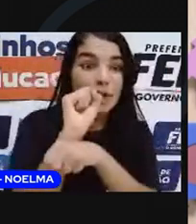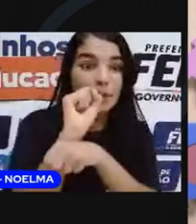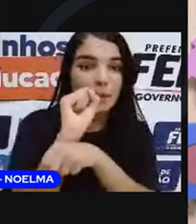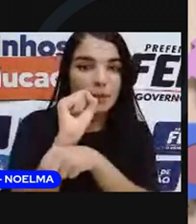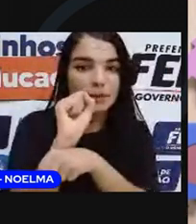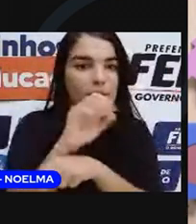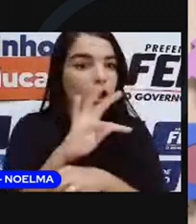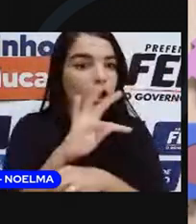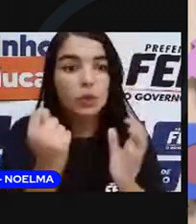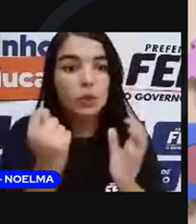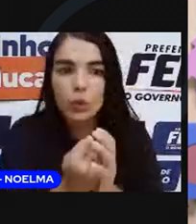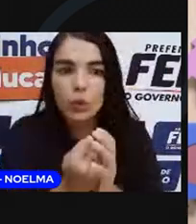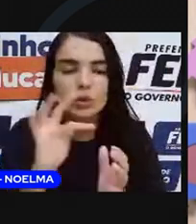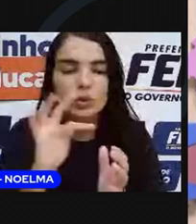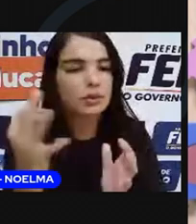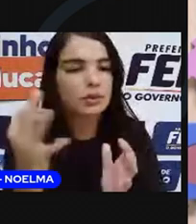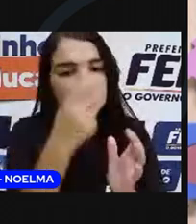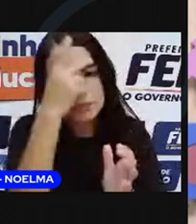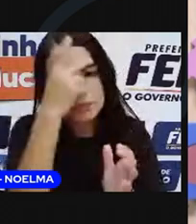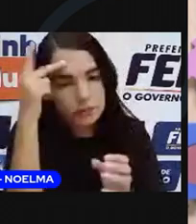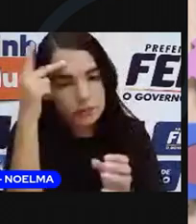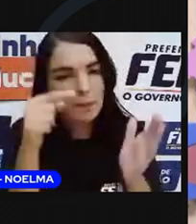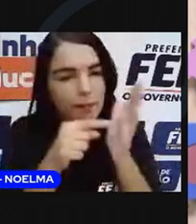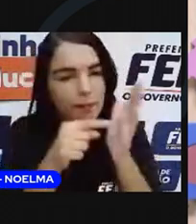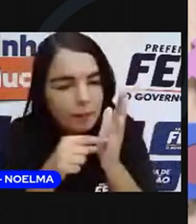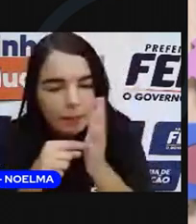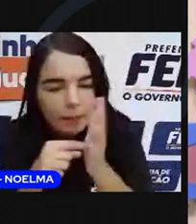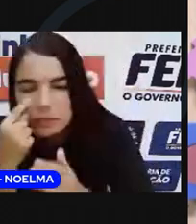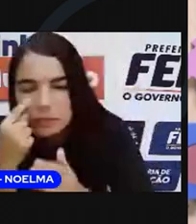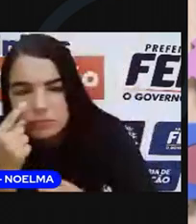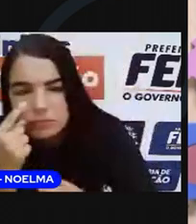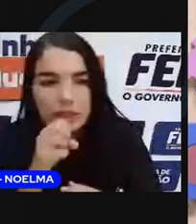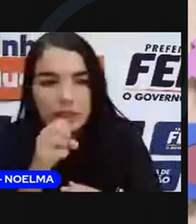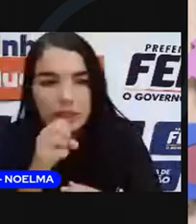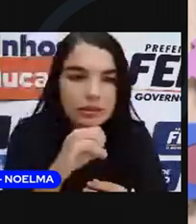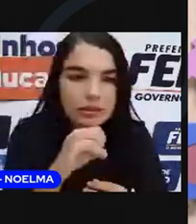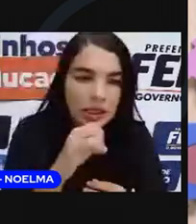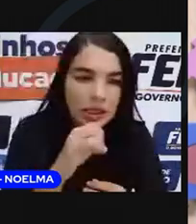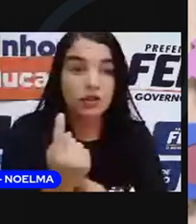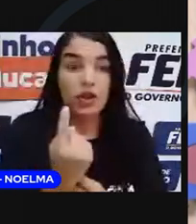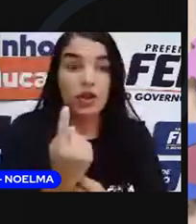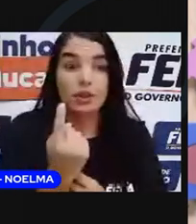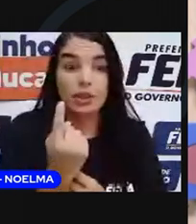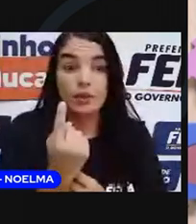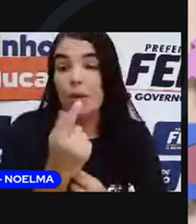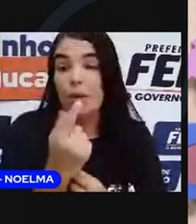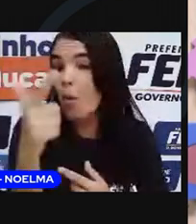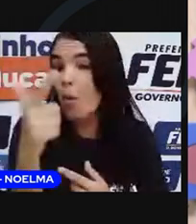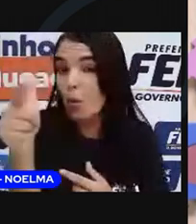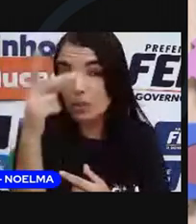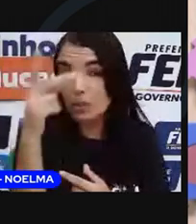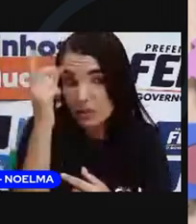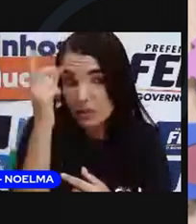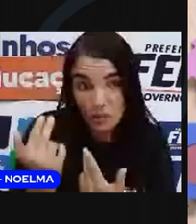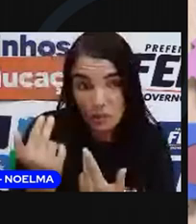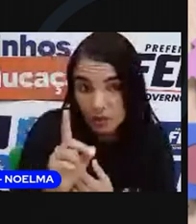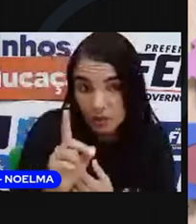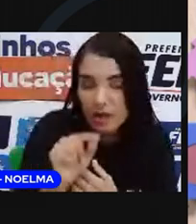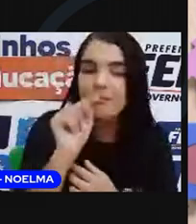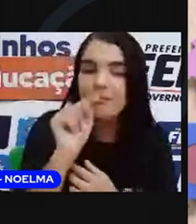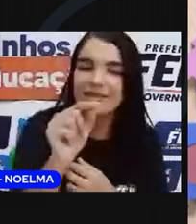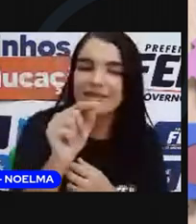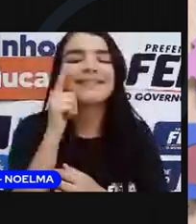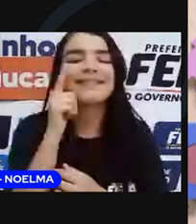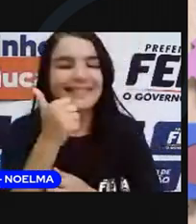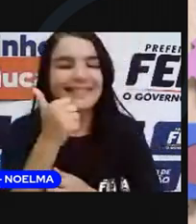jogo para e serão verificados os pontos. Se você tiver escrito a palavra sozinho, nenhum outro competidor tiver escrito essa palavra, ela vai